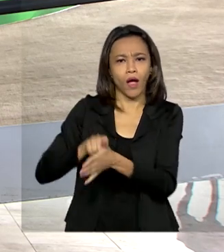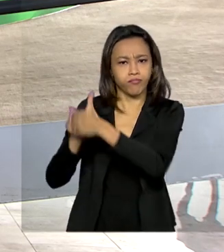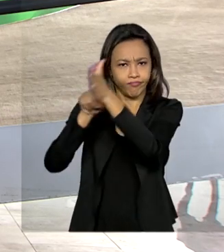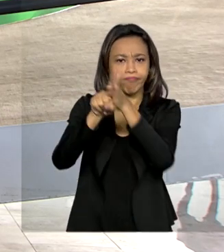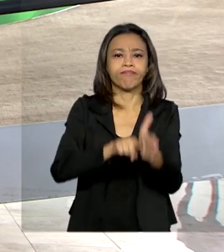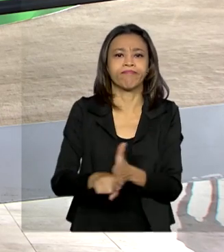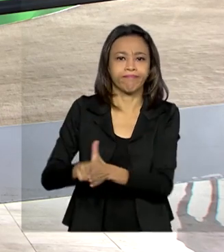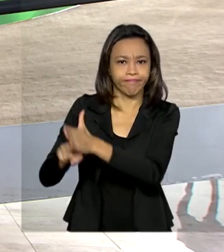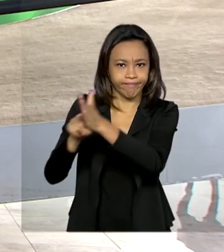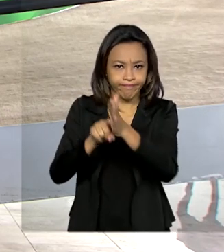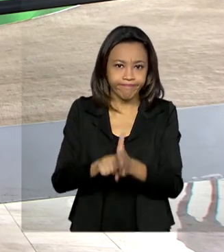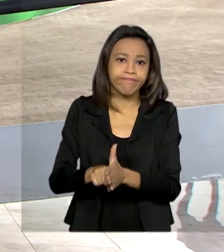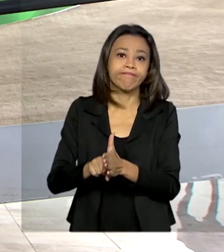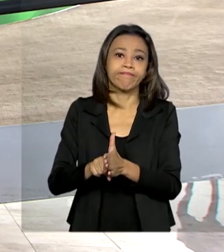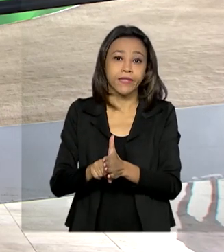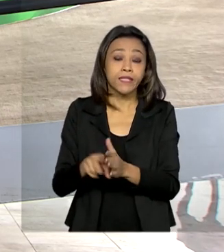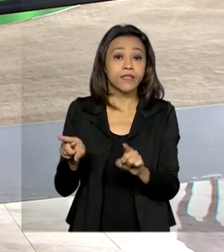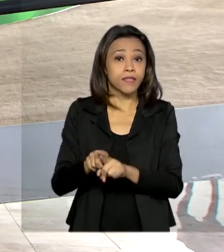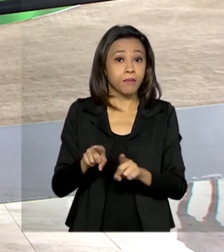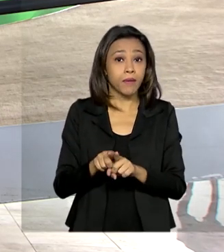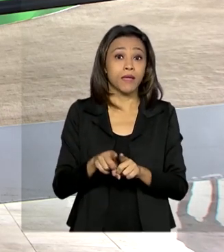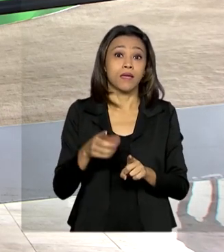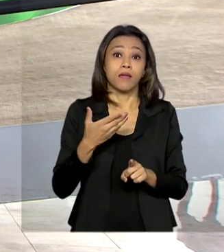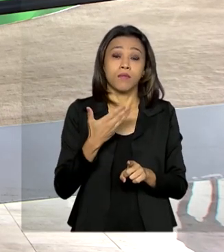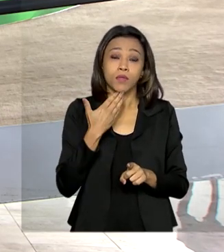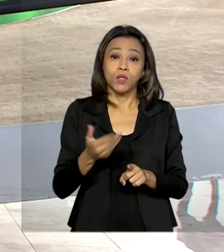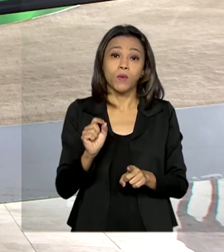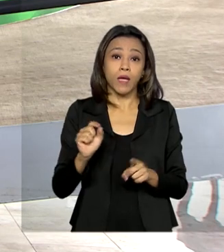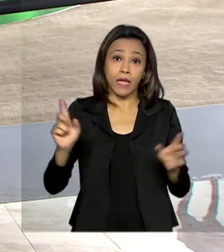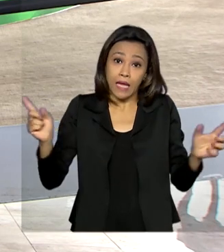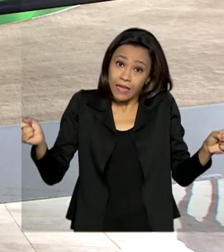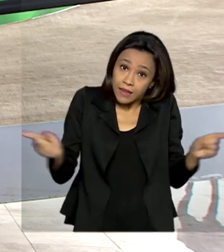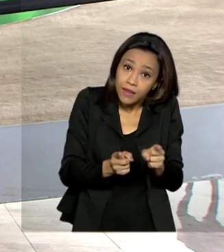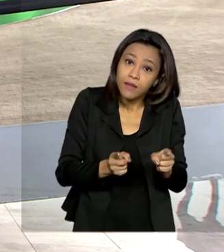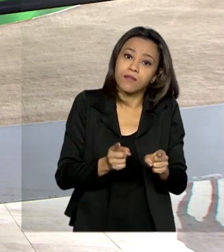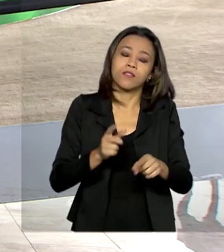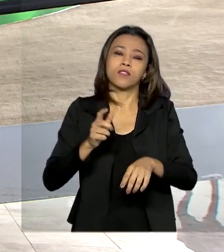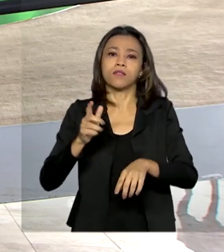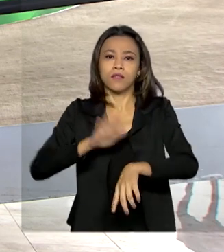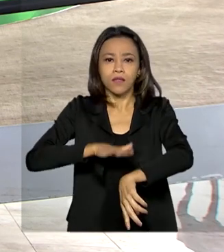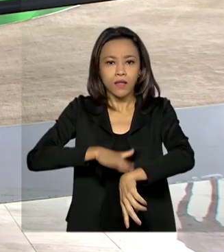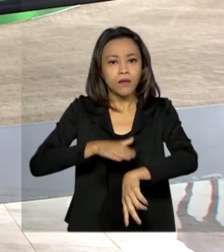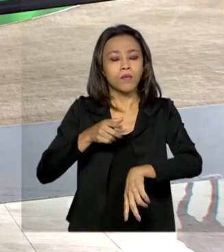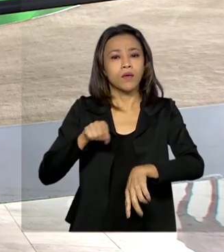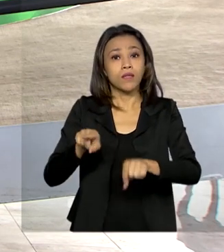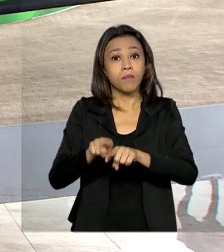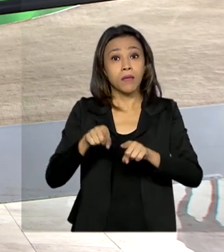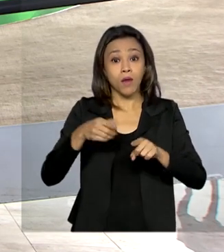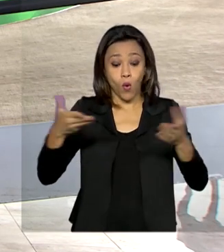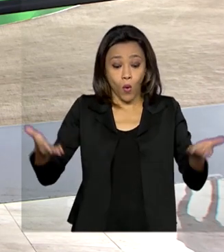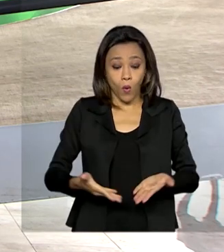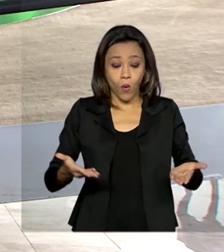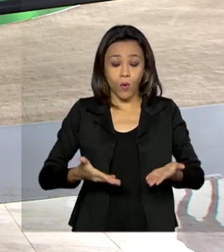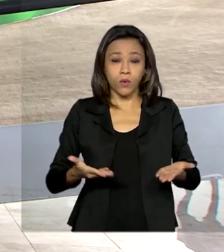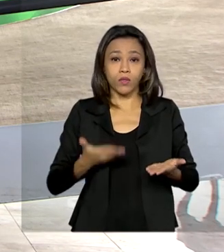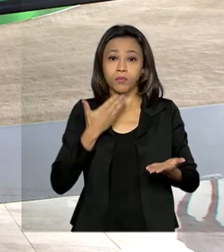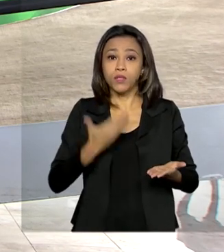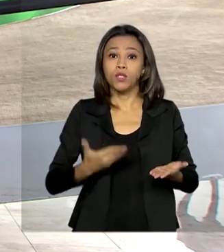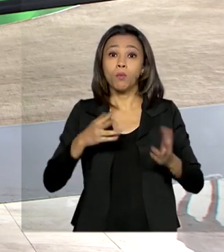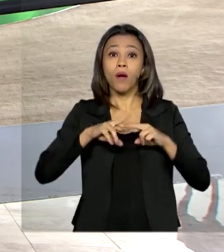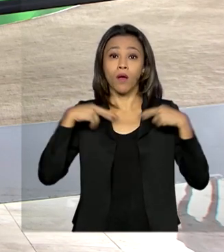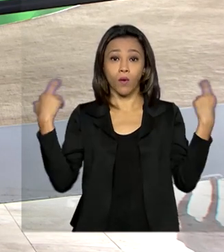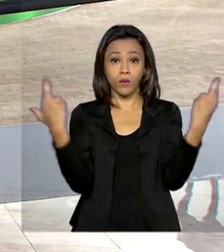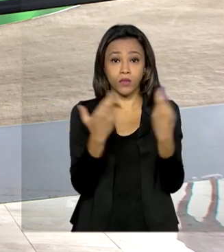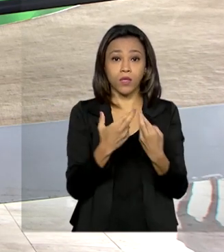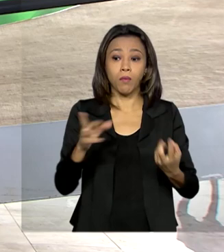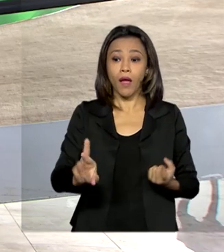anunciou o encurtamento de prazos regimentais e também antecipou para hoje uma reunião para análise da situação com